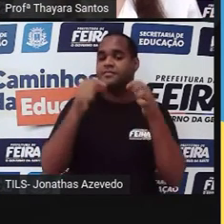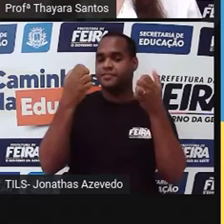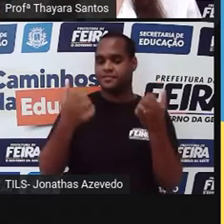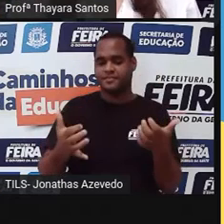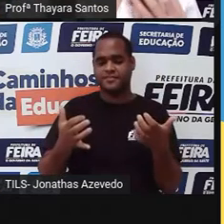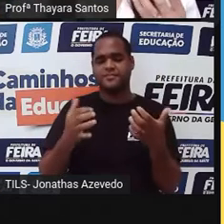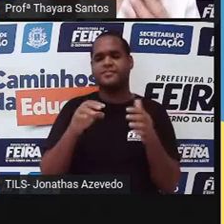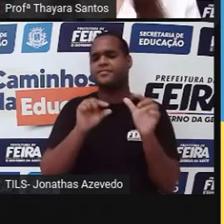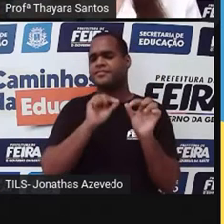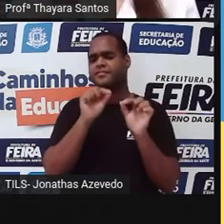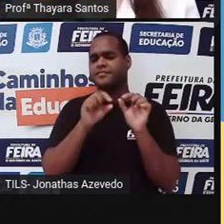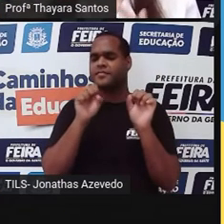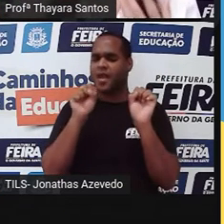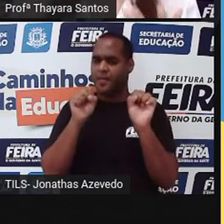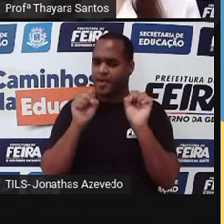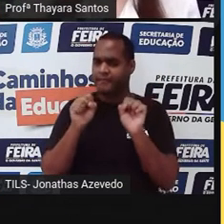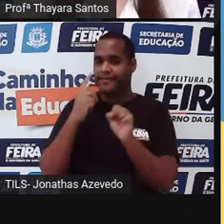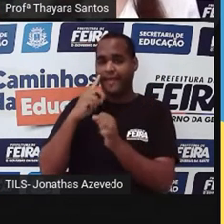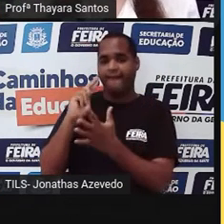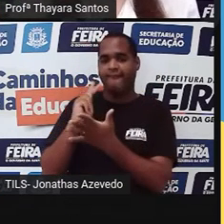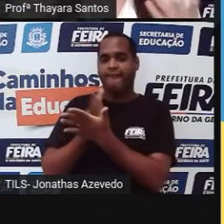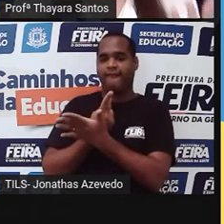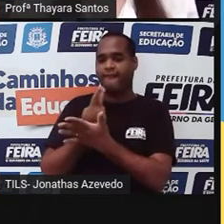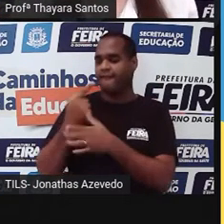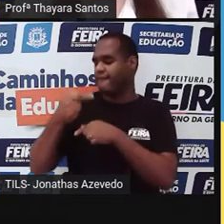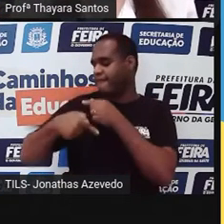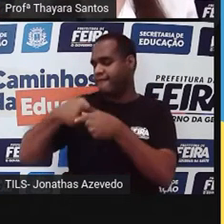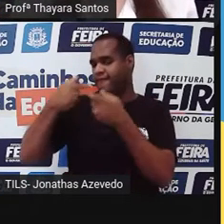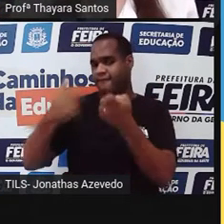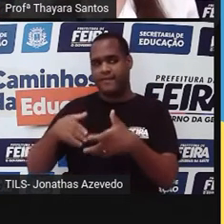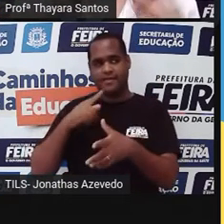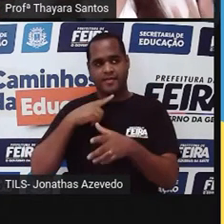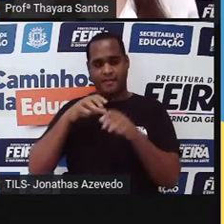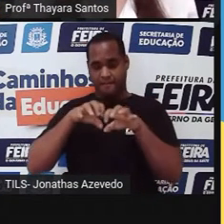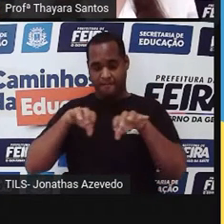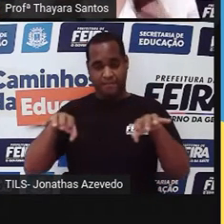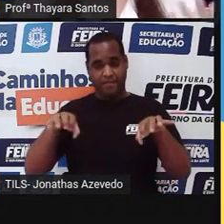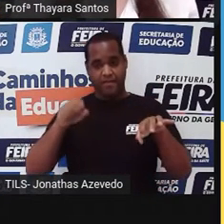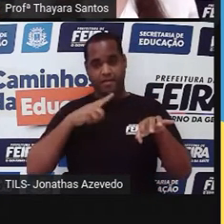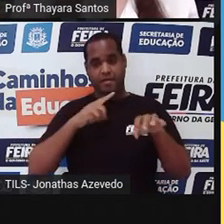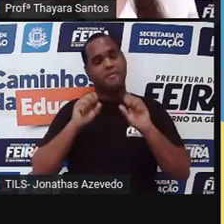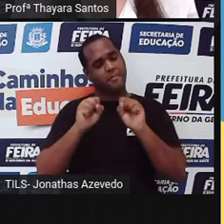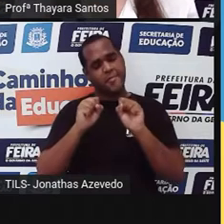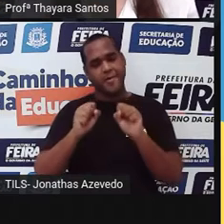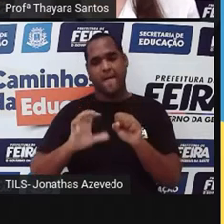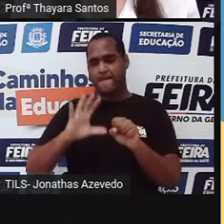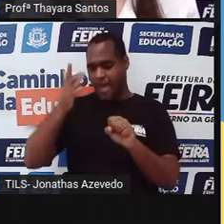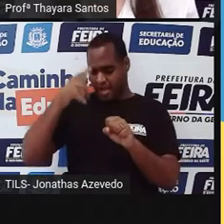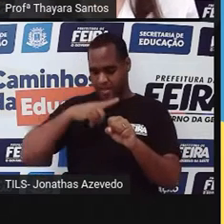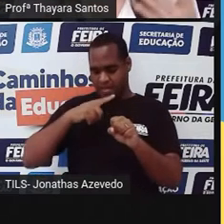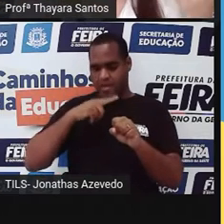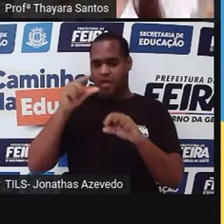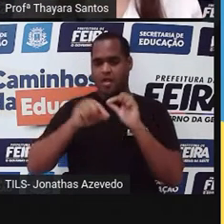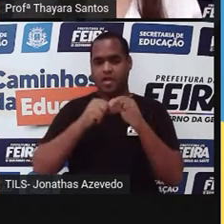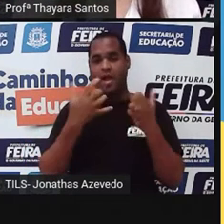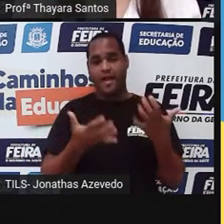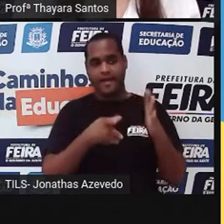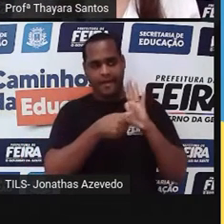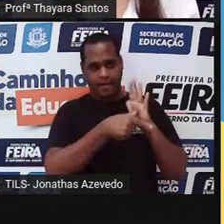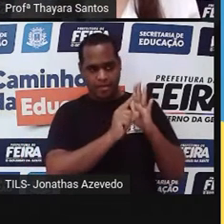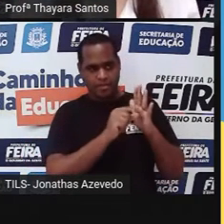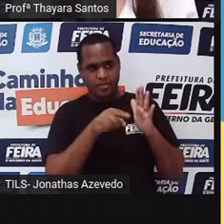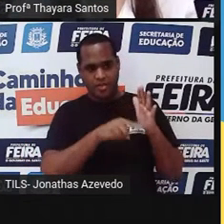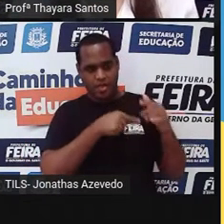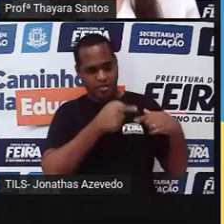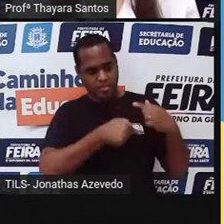pode haver algum erro genético na hora da divisão, né? Pode ocorrer algum erro genético. Ou então antes desse material